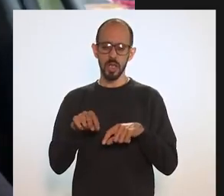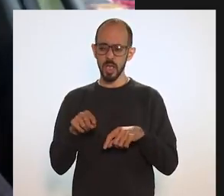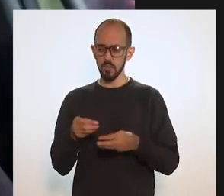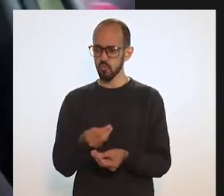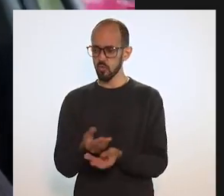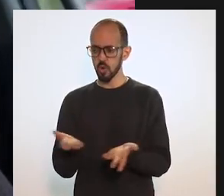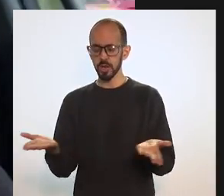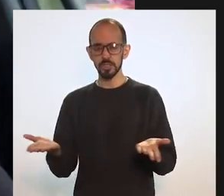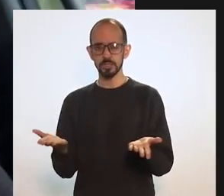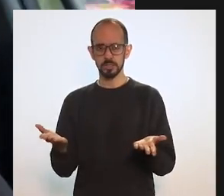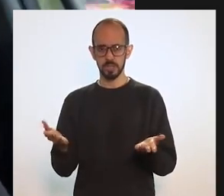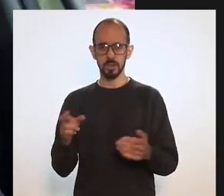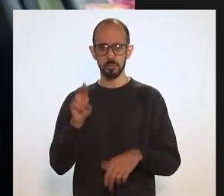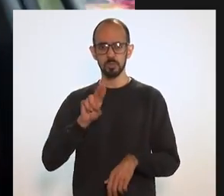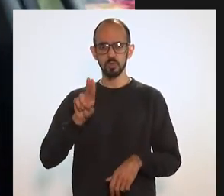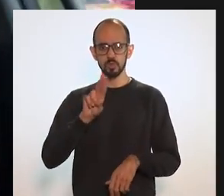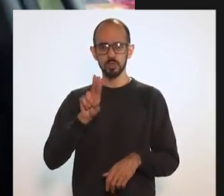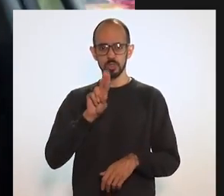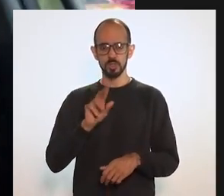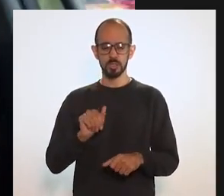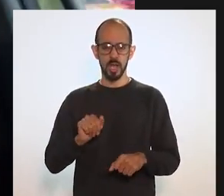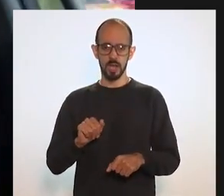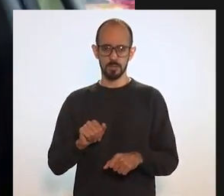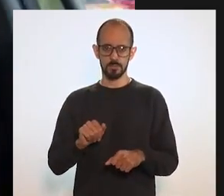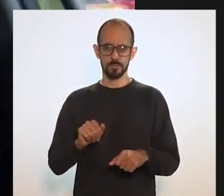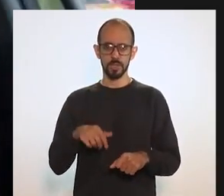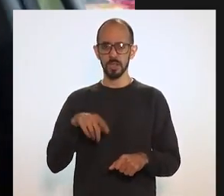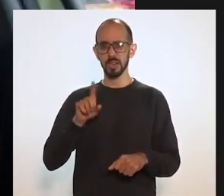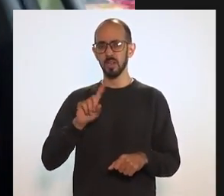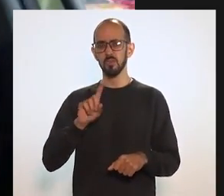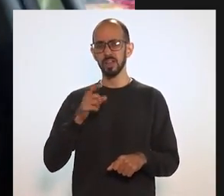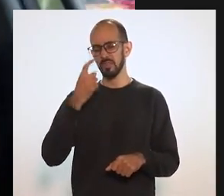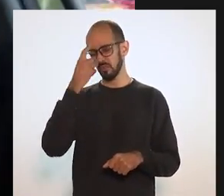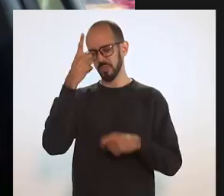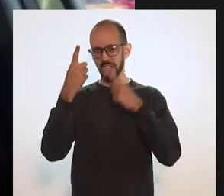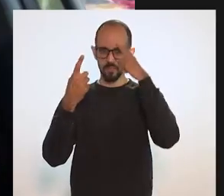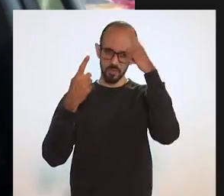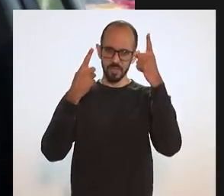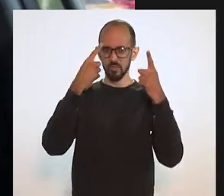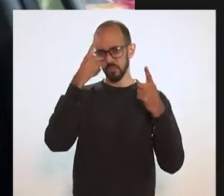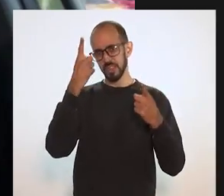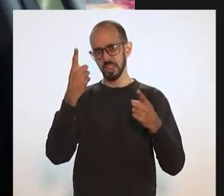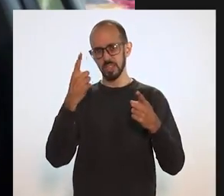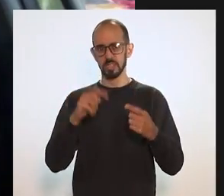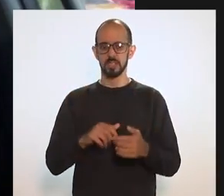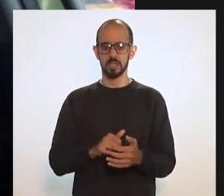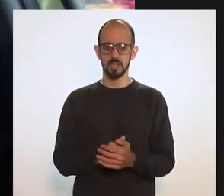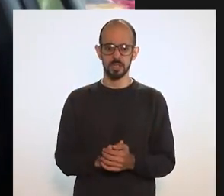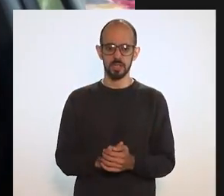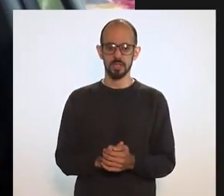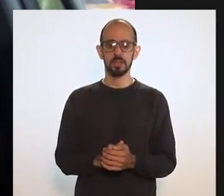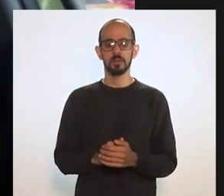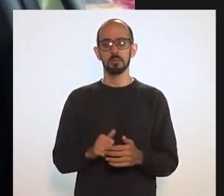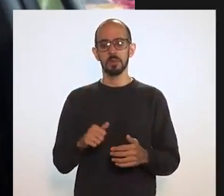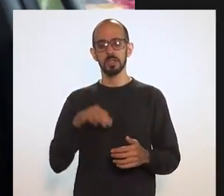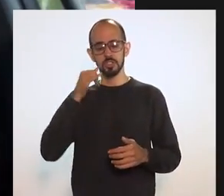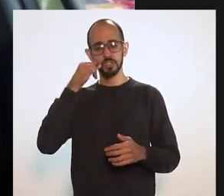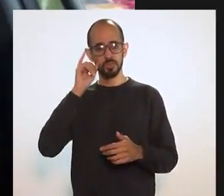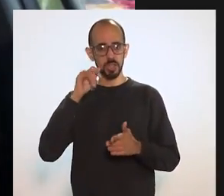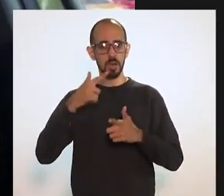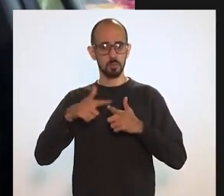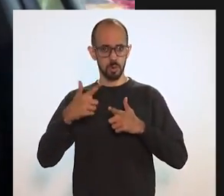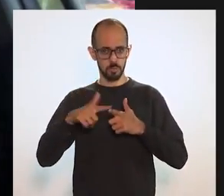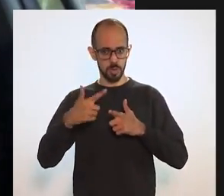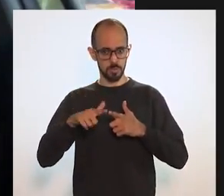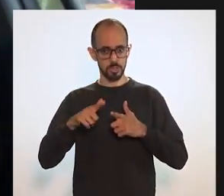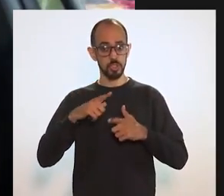otimizar, fornecer e fornecer pelas vias das quais a gente já conhece, não ficar inventando montagem de cadeias de frio, que